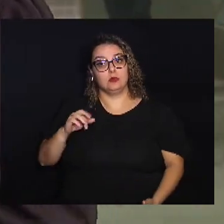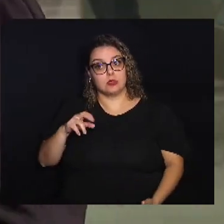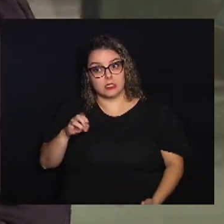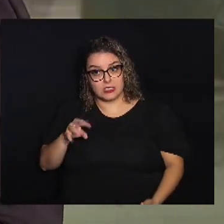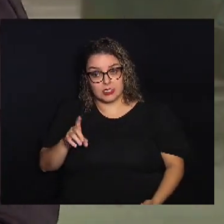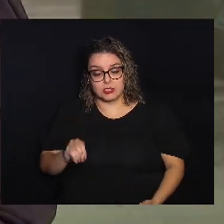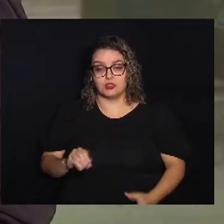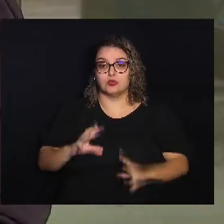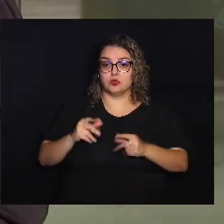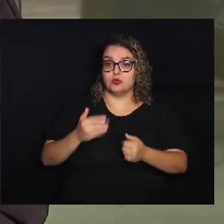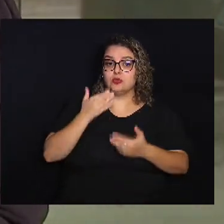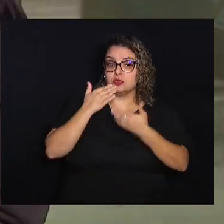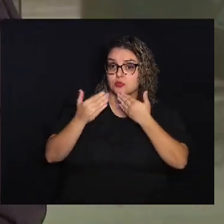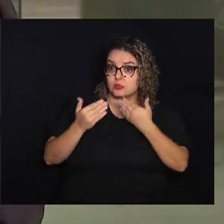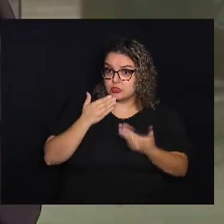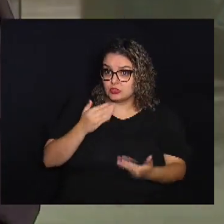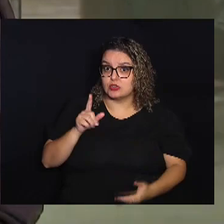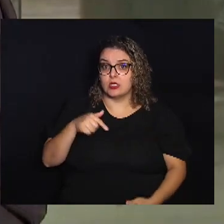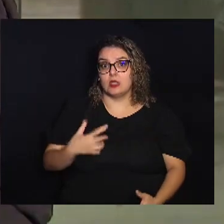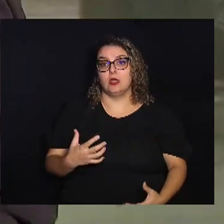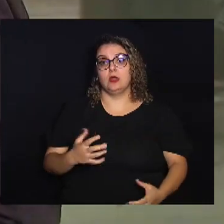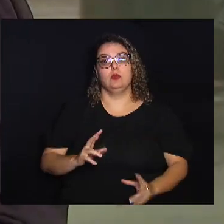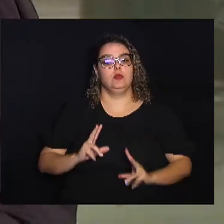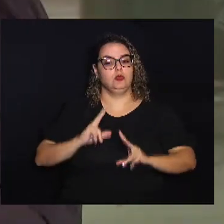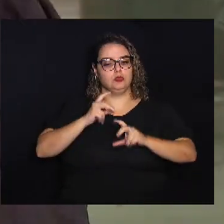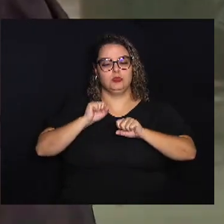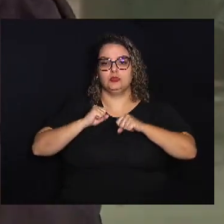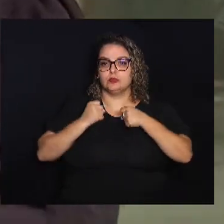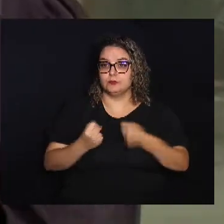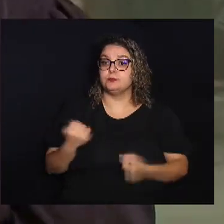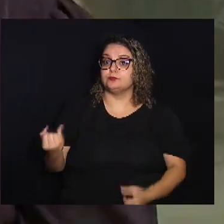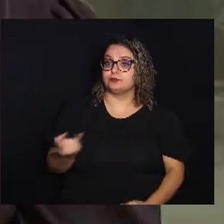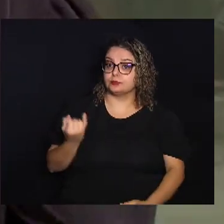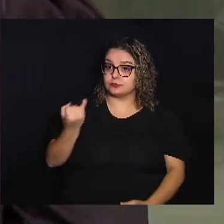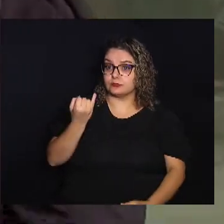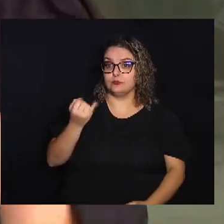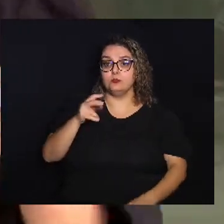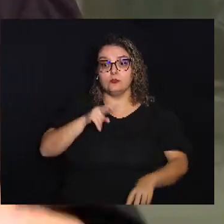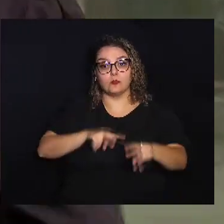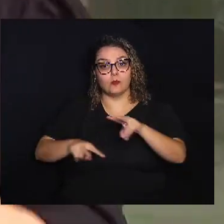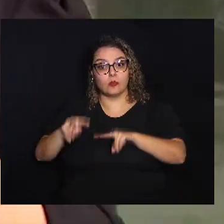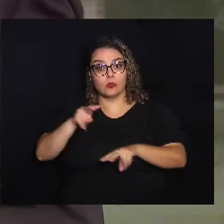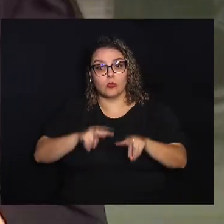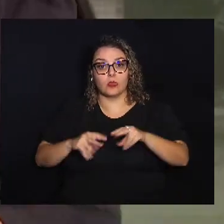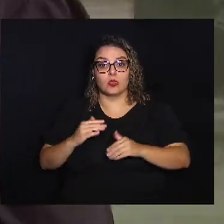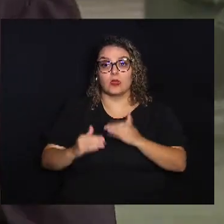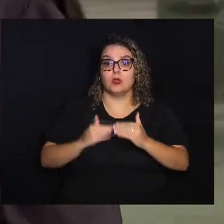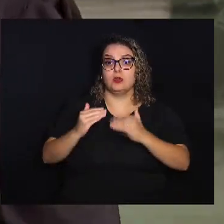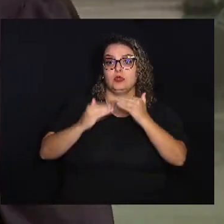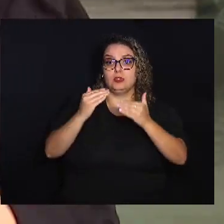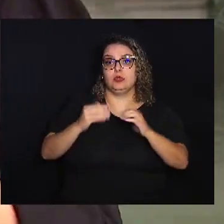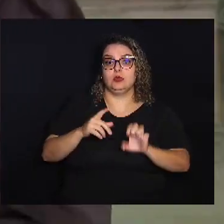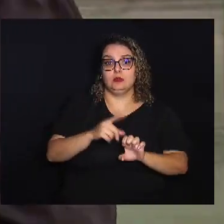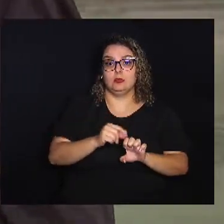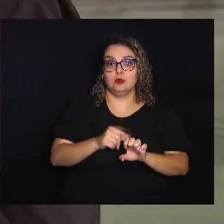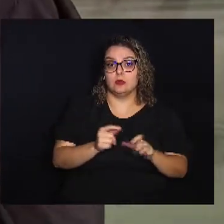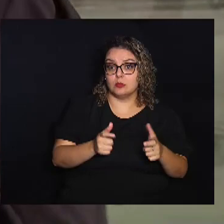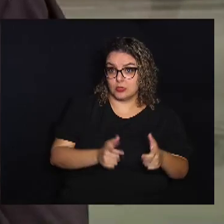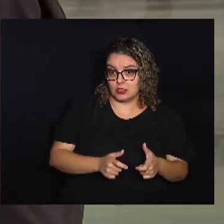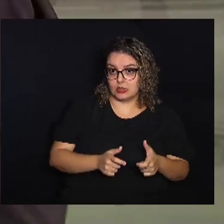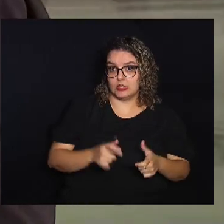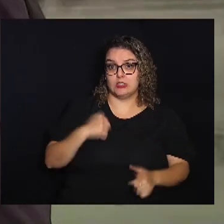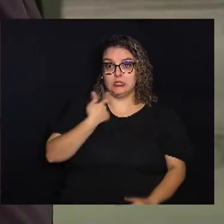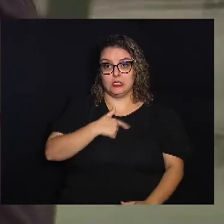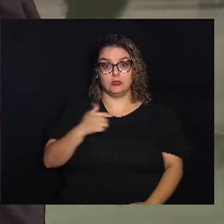as demandas então essa é uma força tarefa muito importante que visa desenvolver o micro empreendedor na